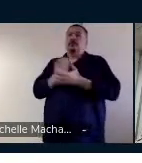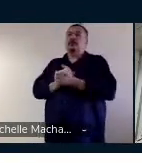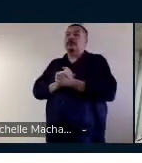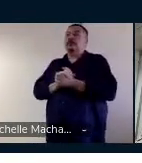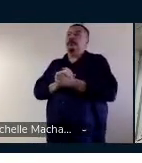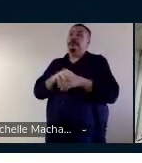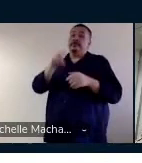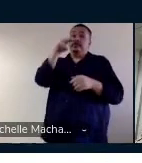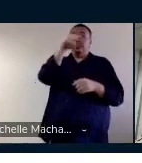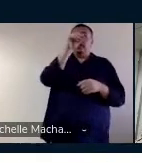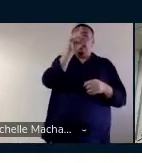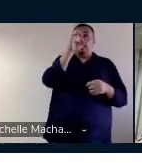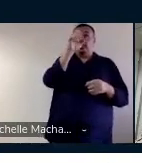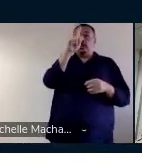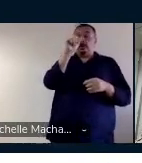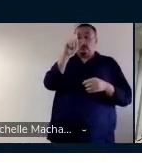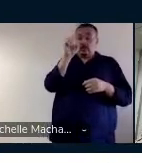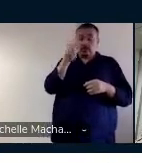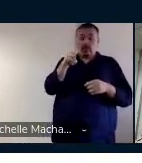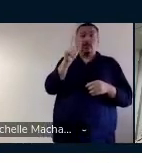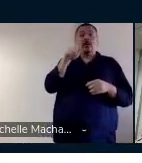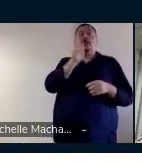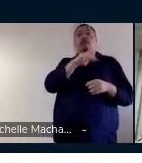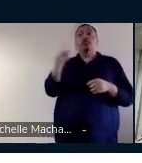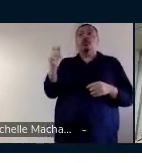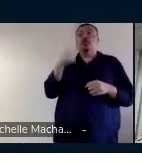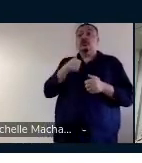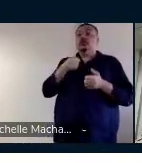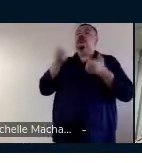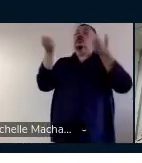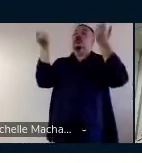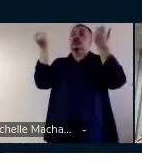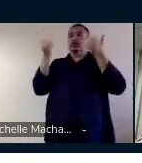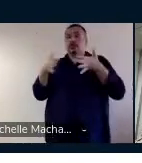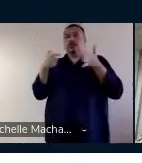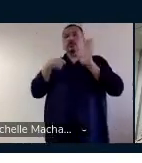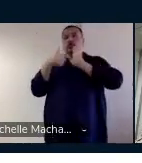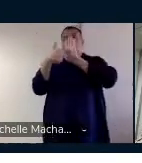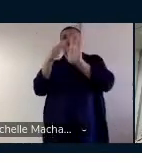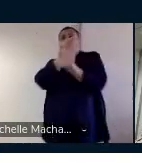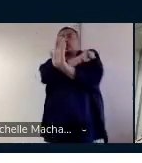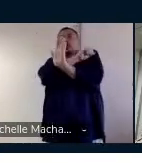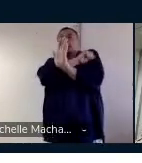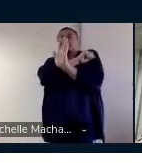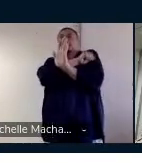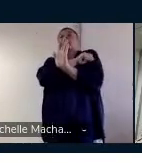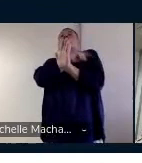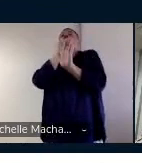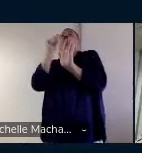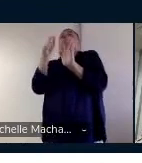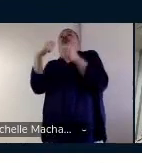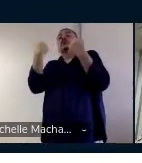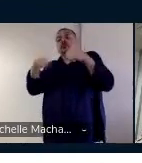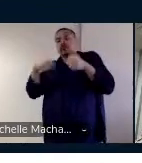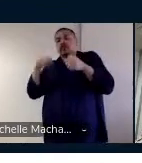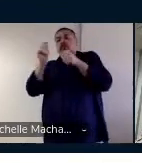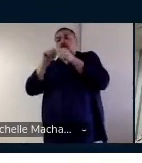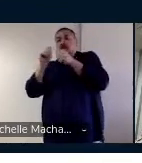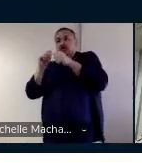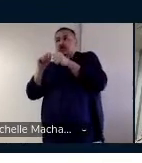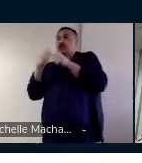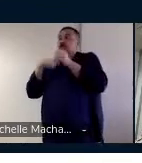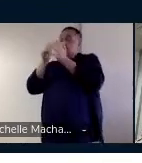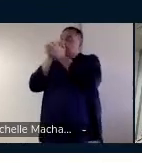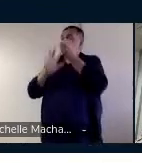A modelagem é quando o professor faz uma demonstração para o aluno do que ele vai ter que fazer na atividade.